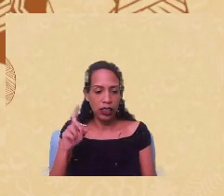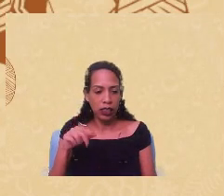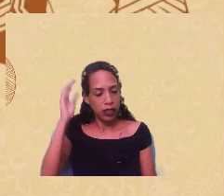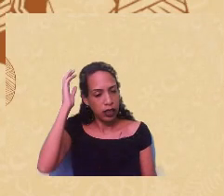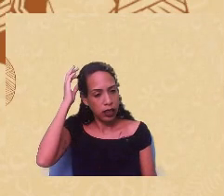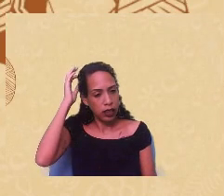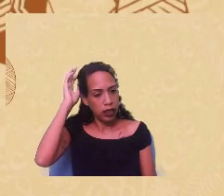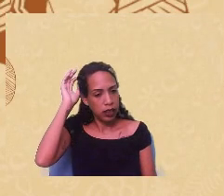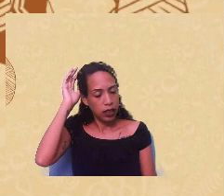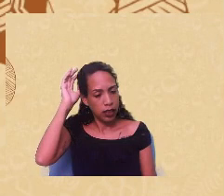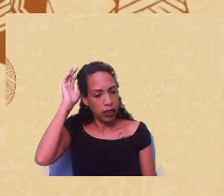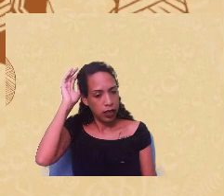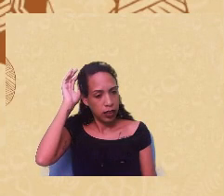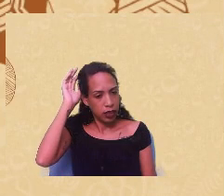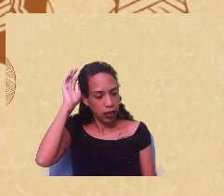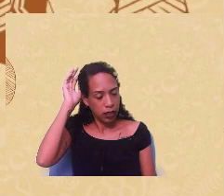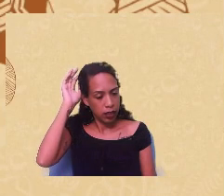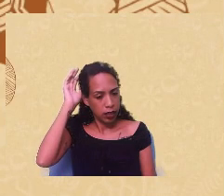fala